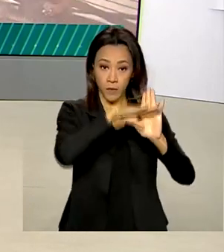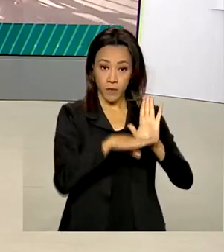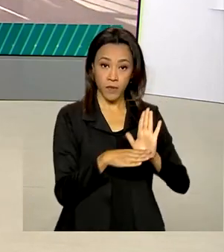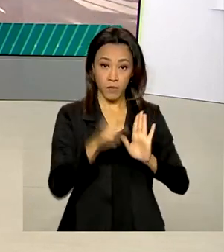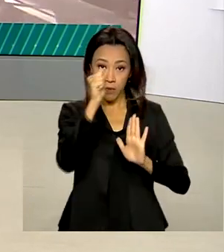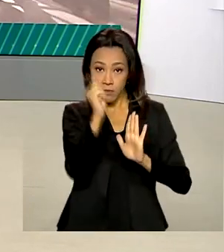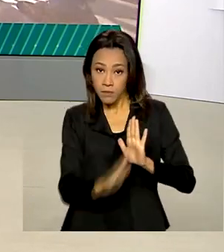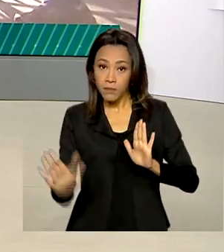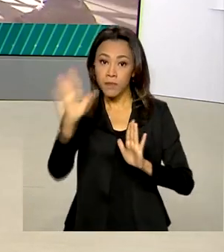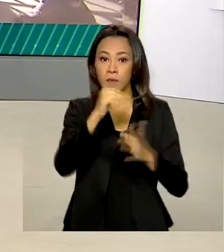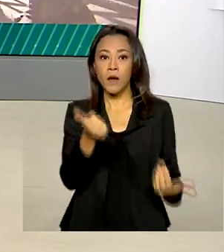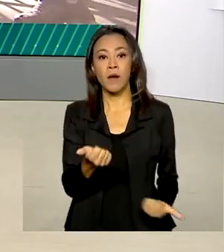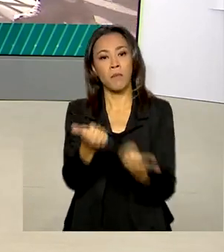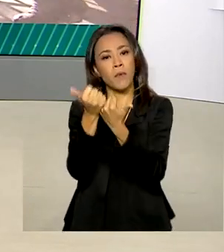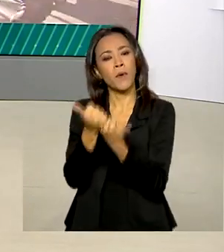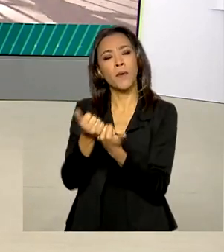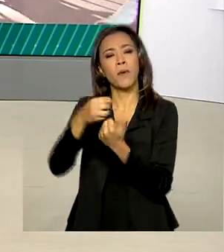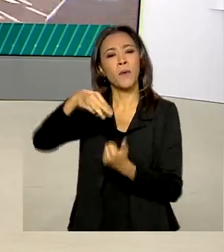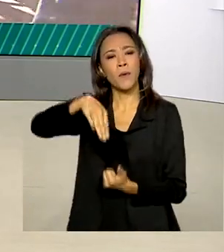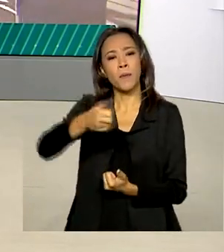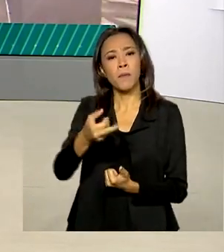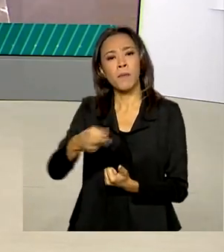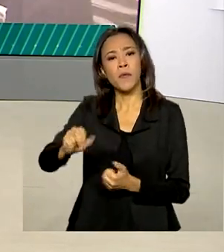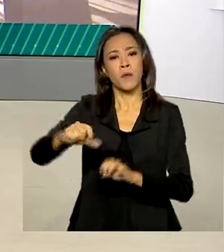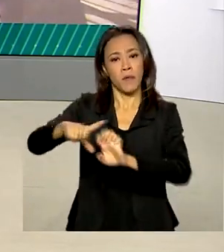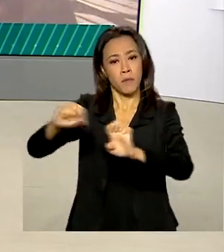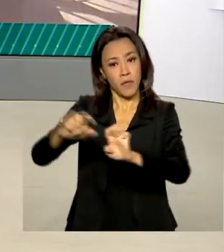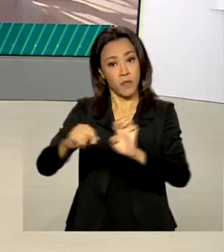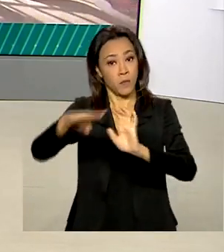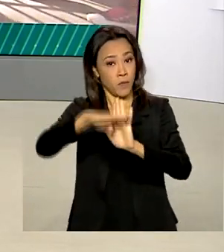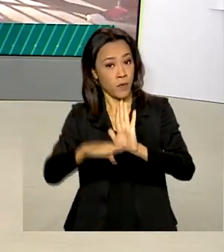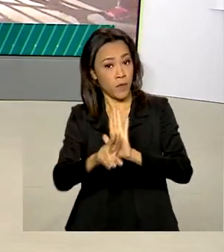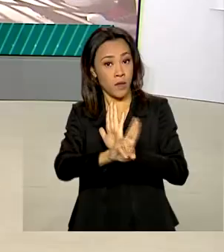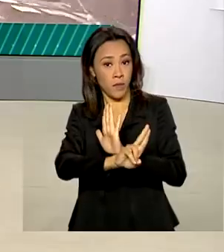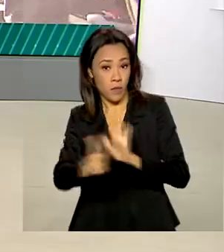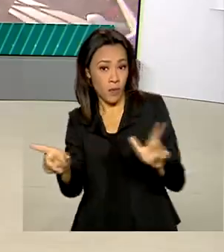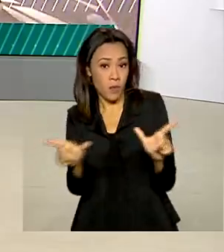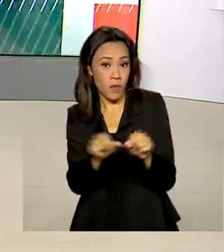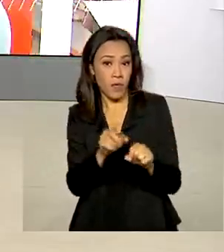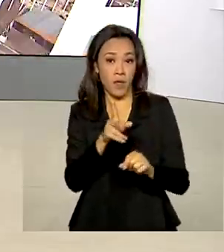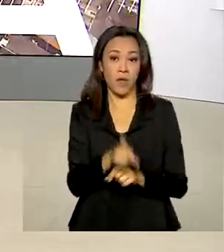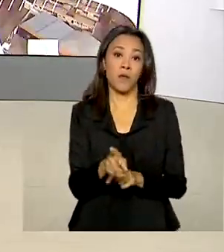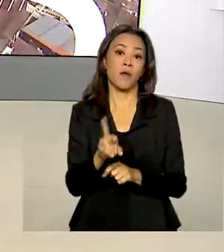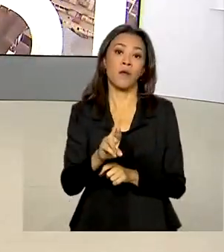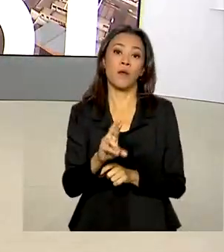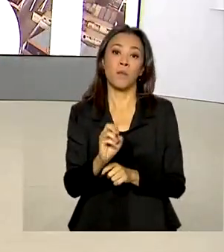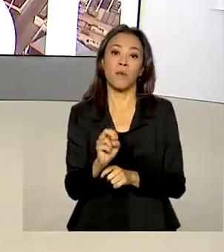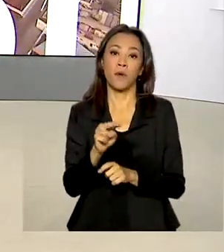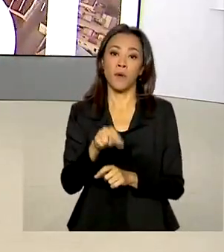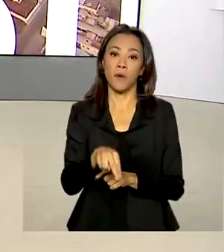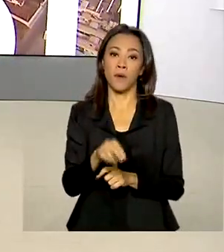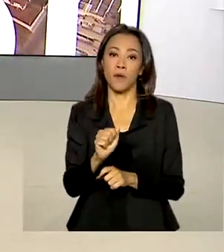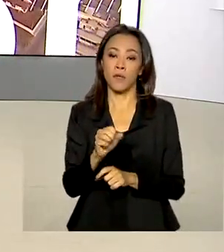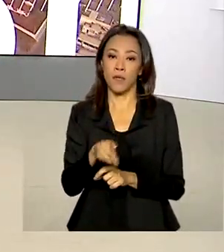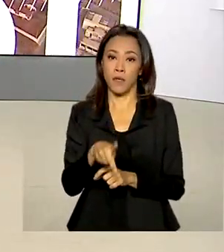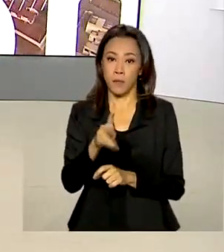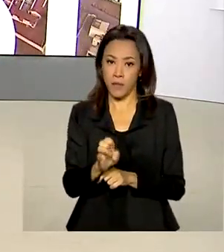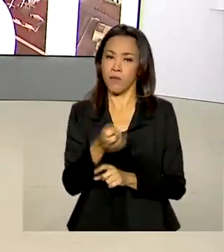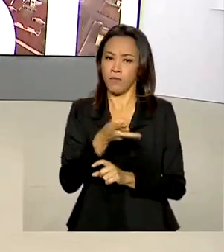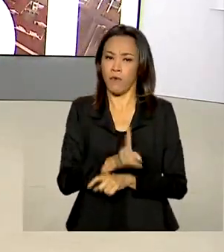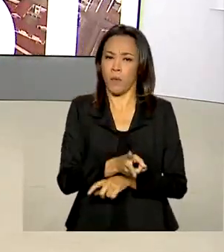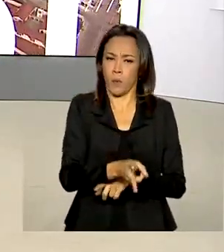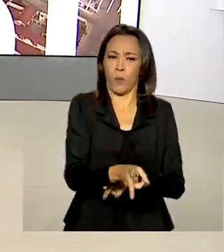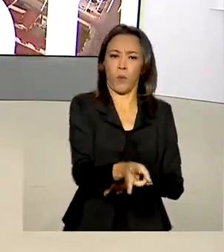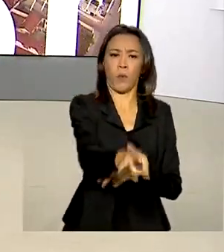Microempresas e Empresas de Pequeno Porte, Pronamp, agora é permanente. Ele foi sancionado ontem pelo presidente